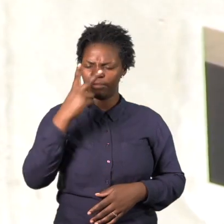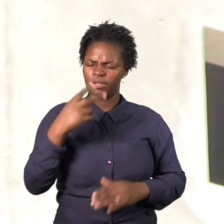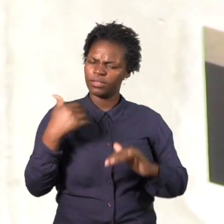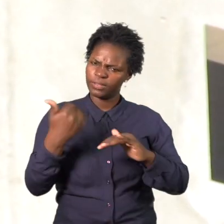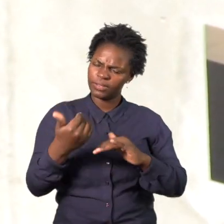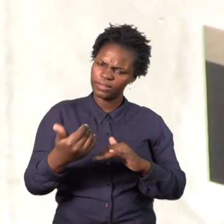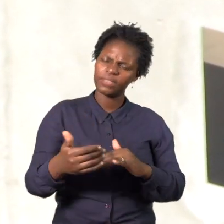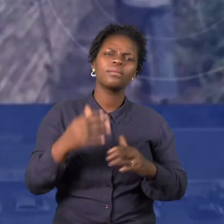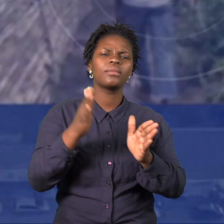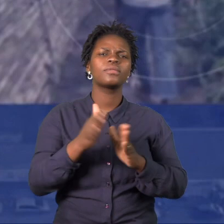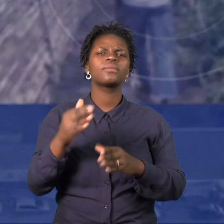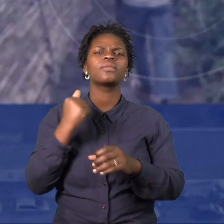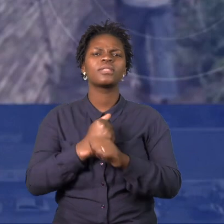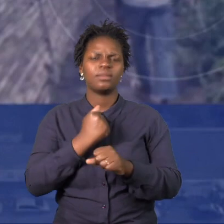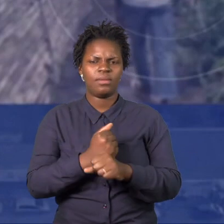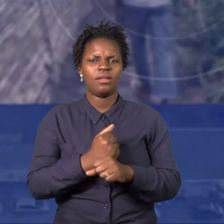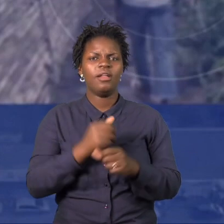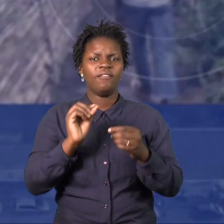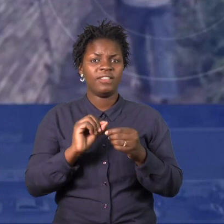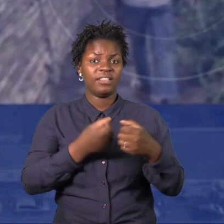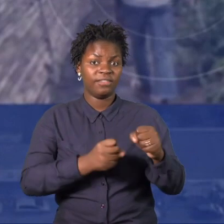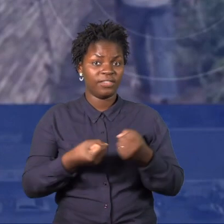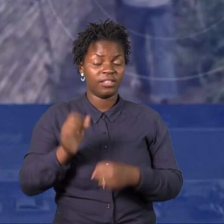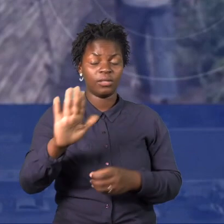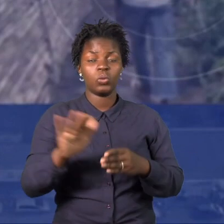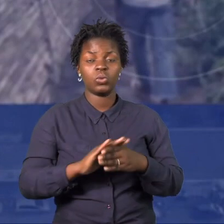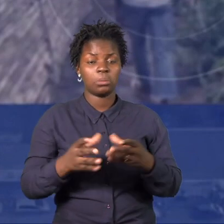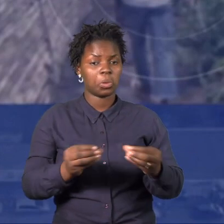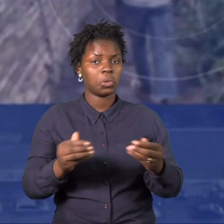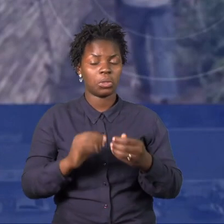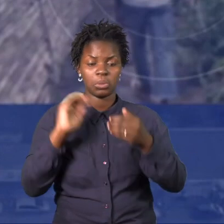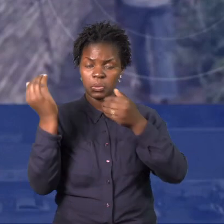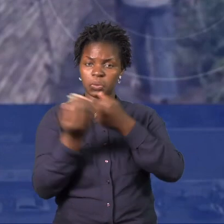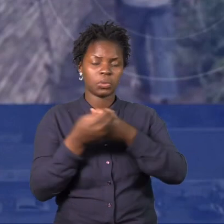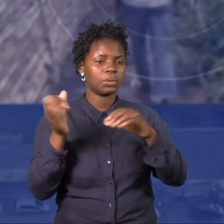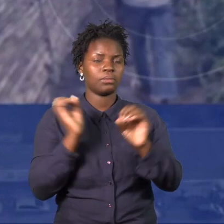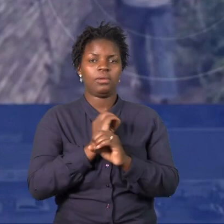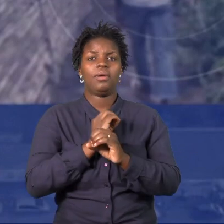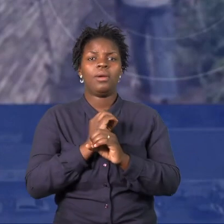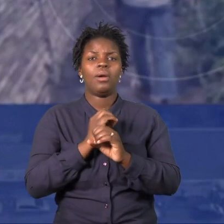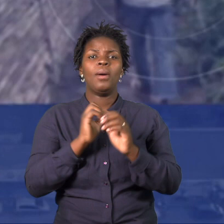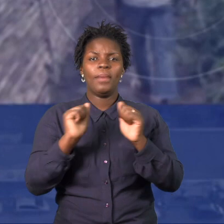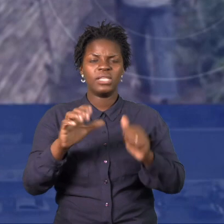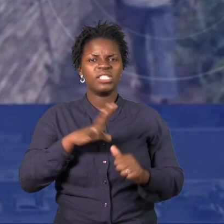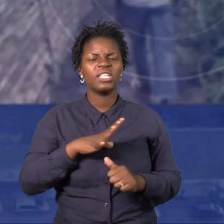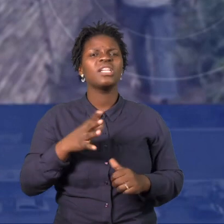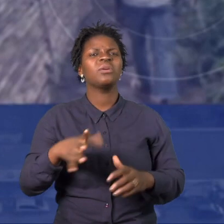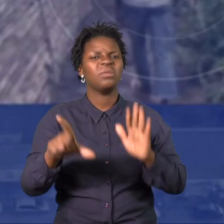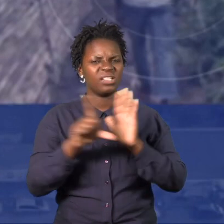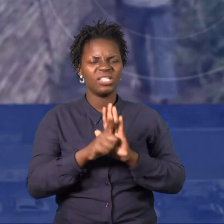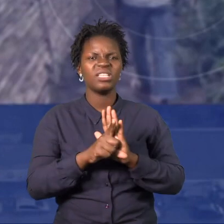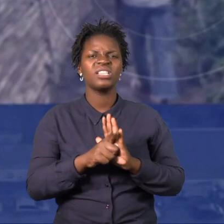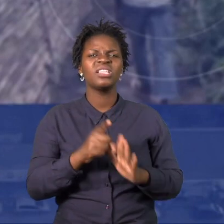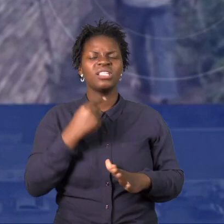que é preciso cumprir. É direito do trabalhador a prestação do trabalho em condições de higiene e segurança. E é da